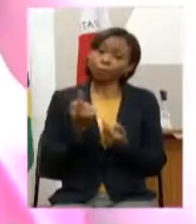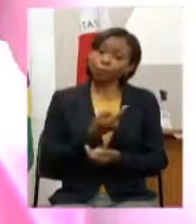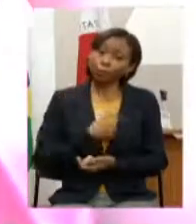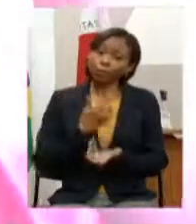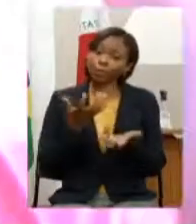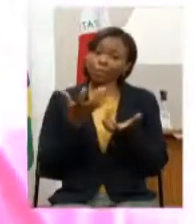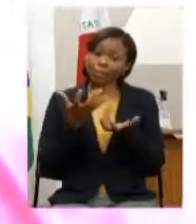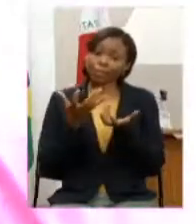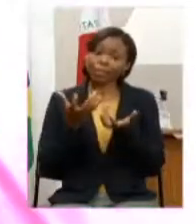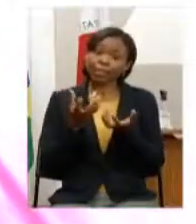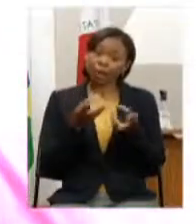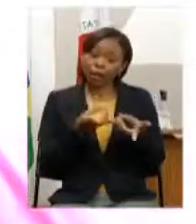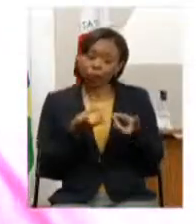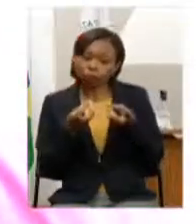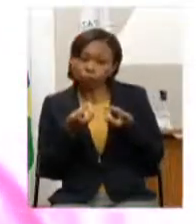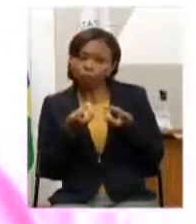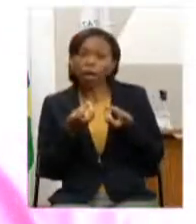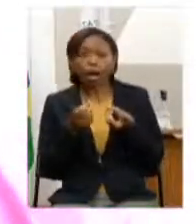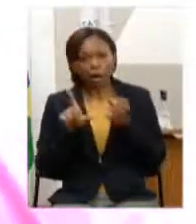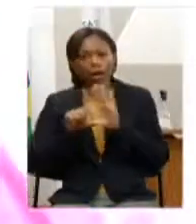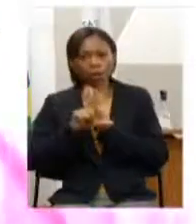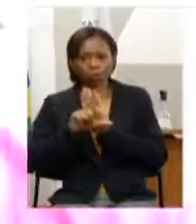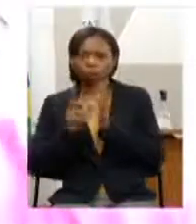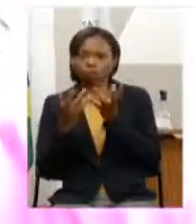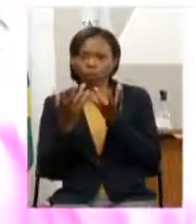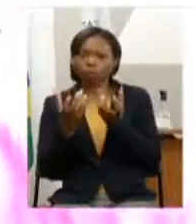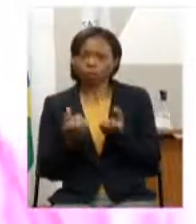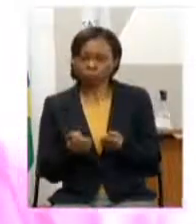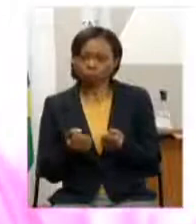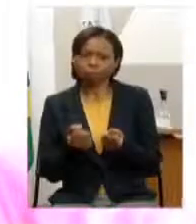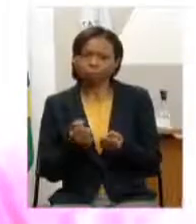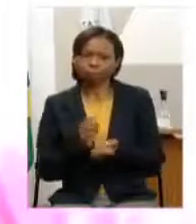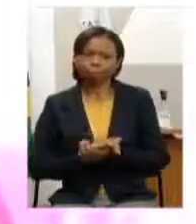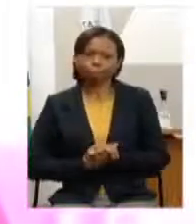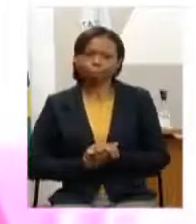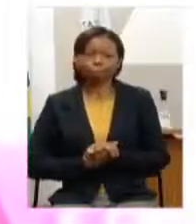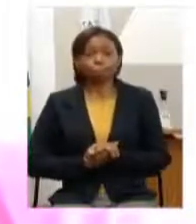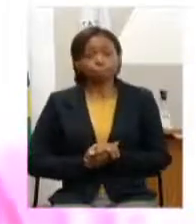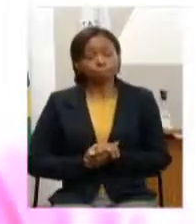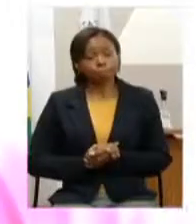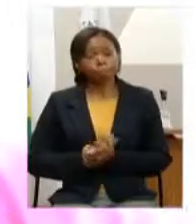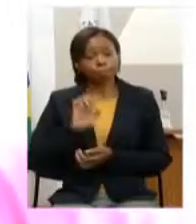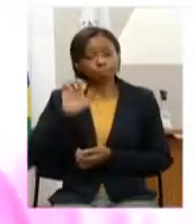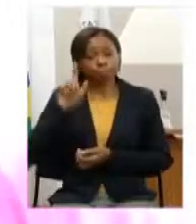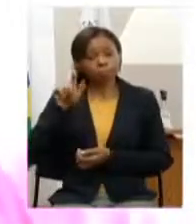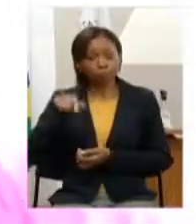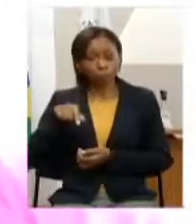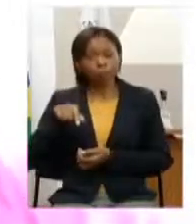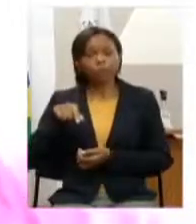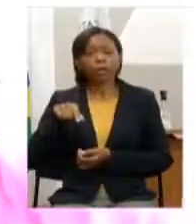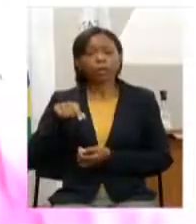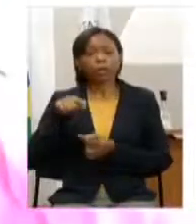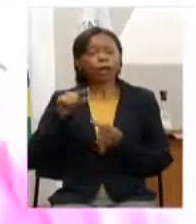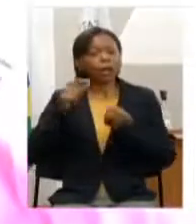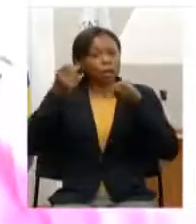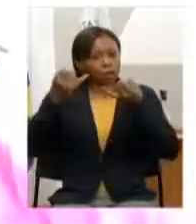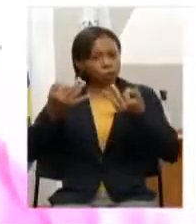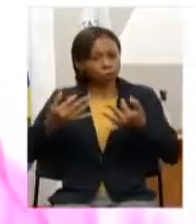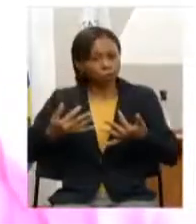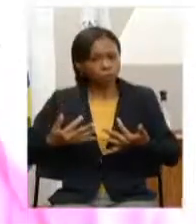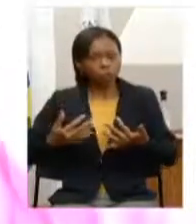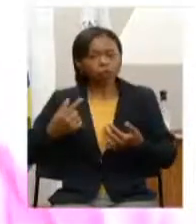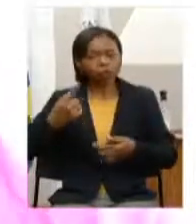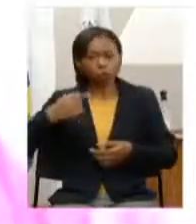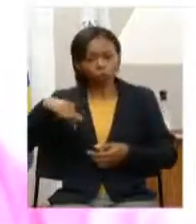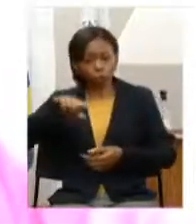deles e isso a lei estadual nos permite então essa é a justificativa que a gente queria